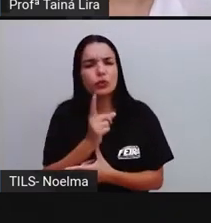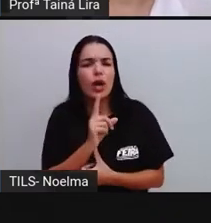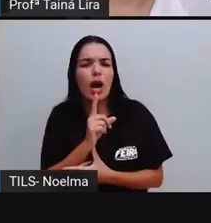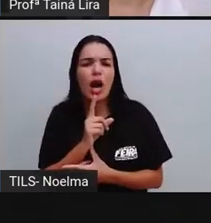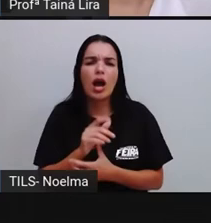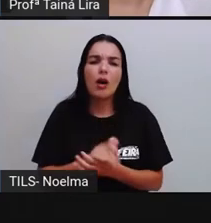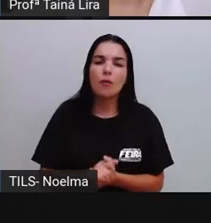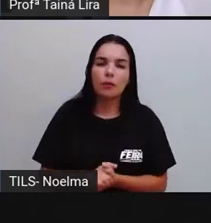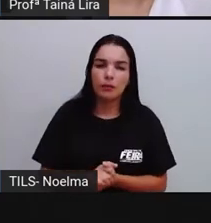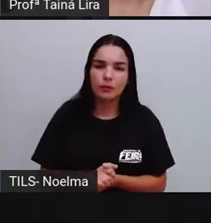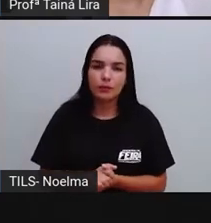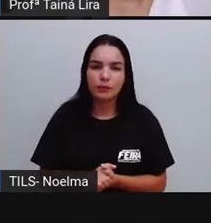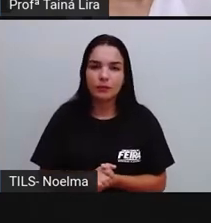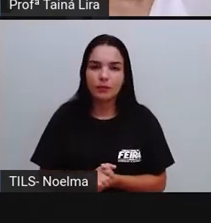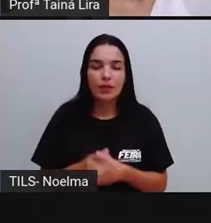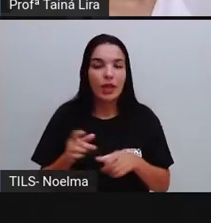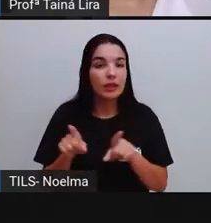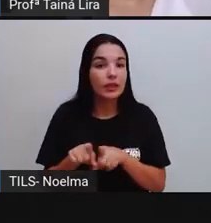no chão.